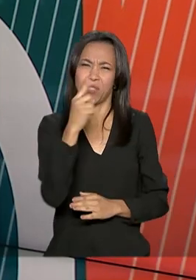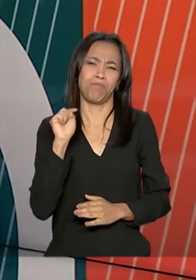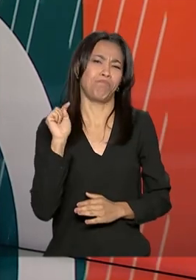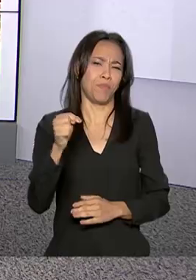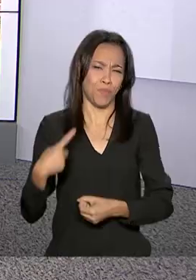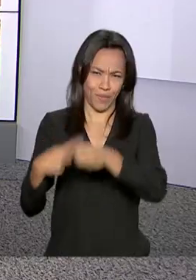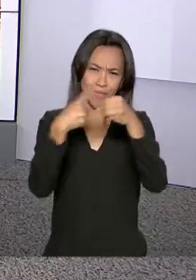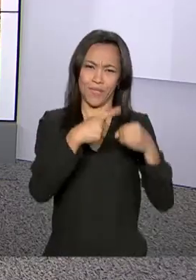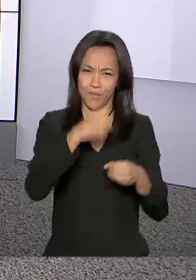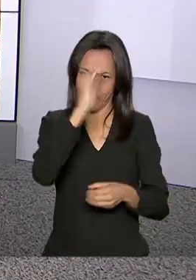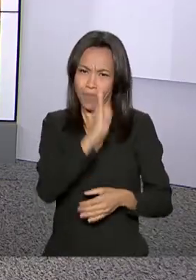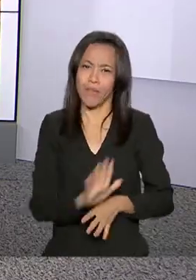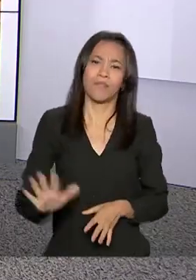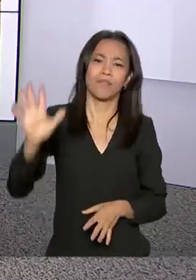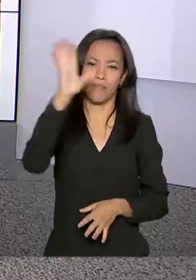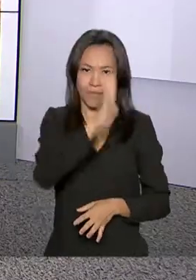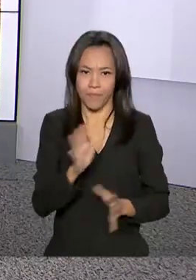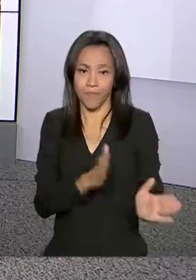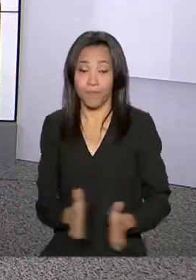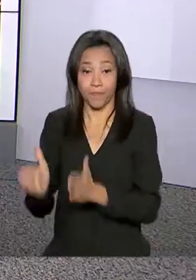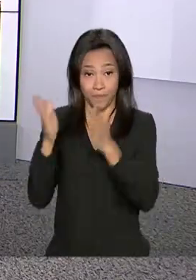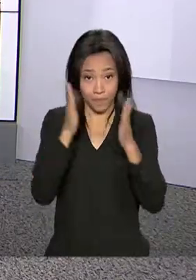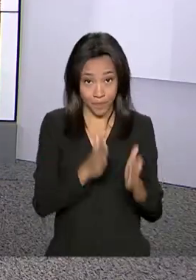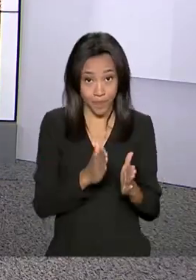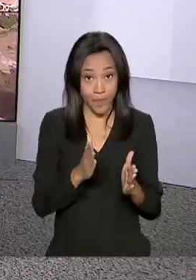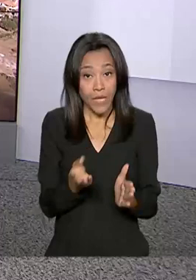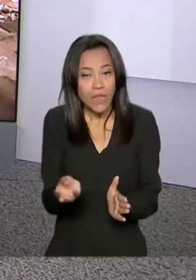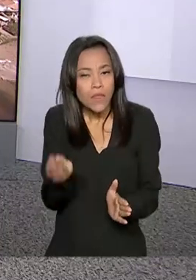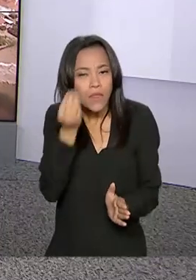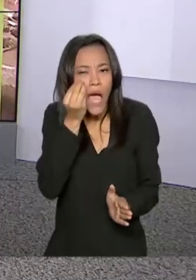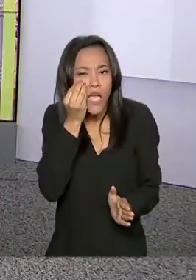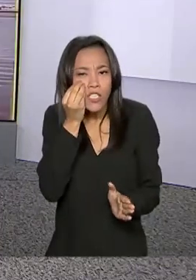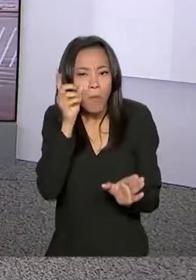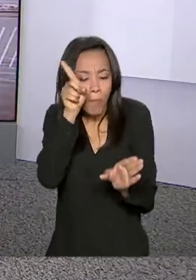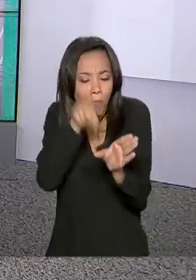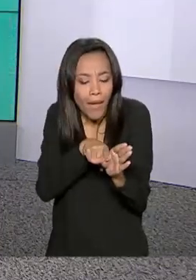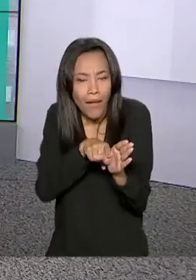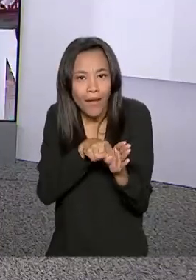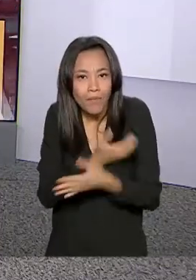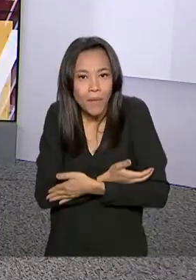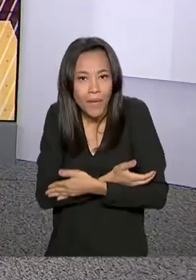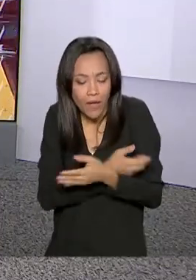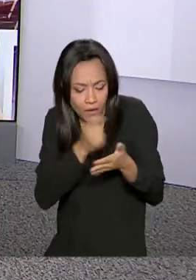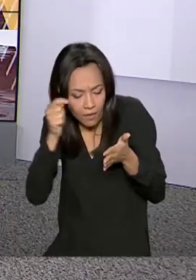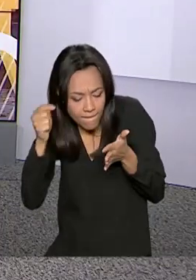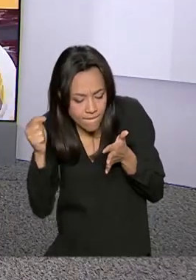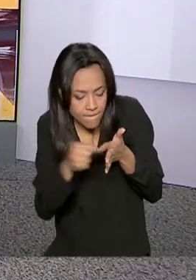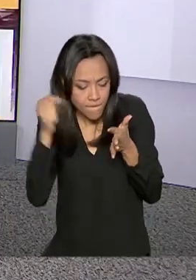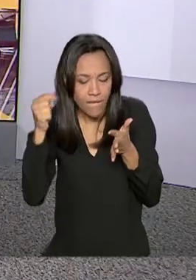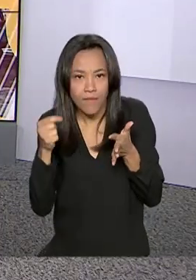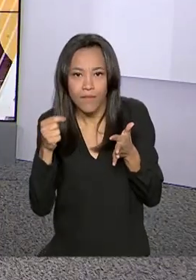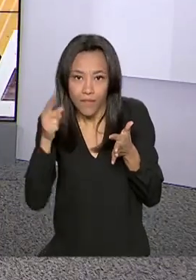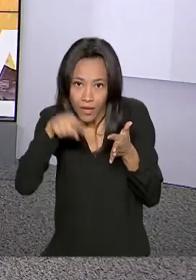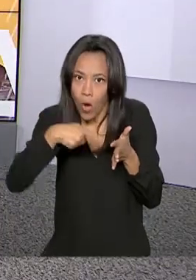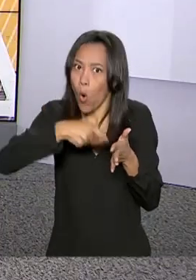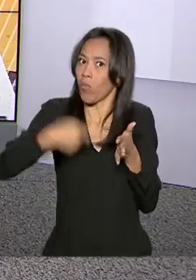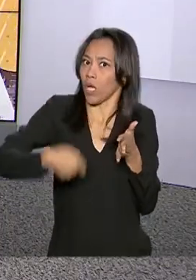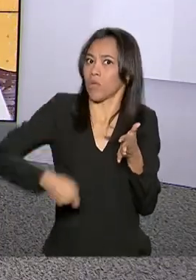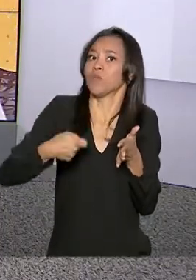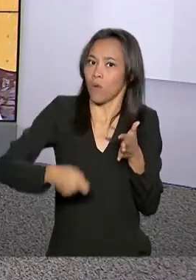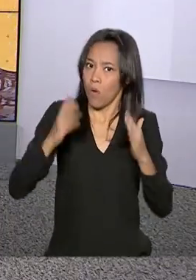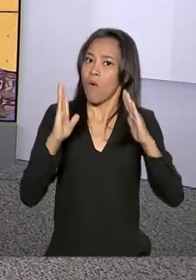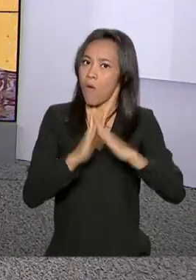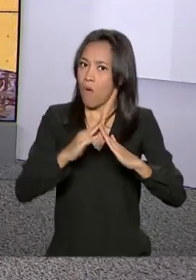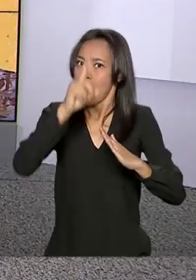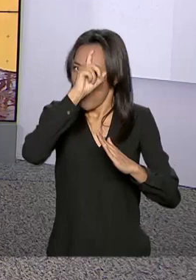o país. O teste do pezinho, um exame obrigatório nas maternidades e nas